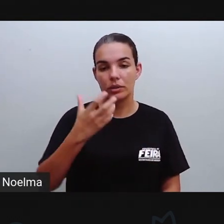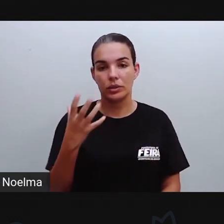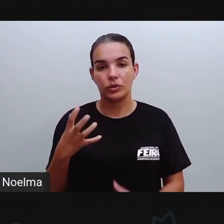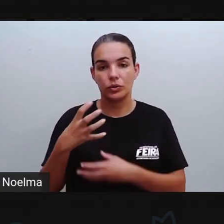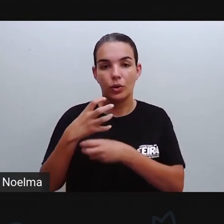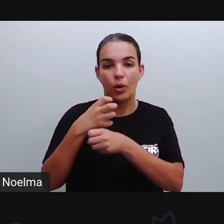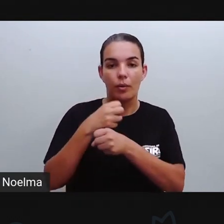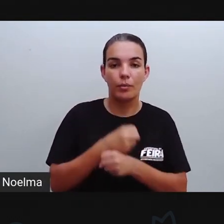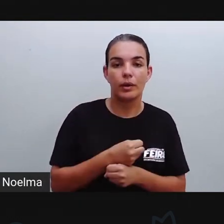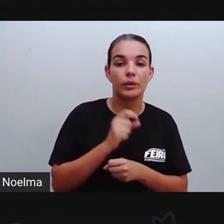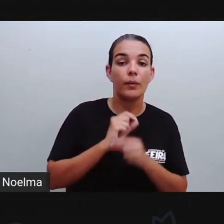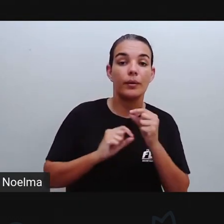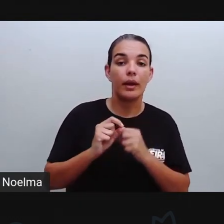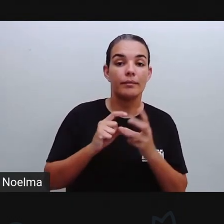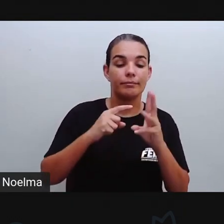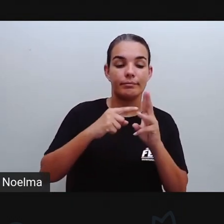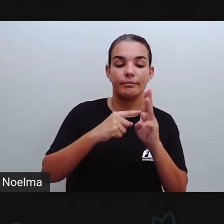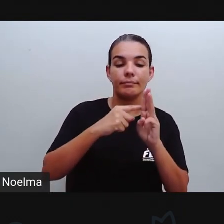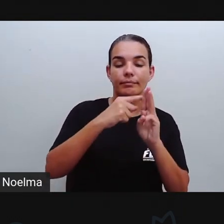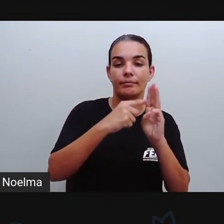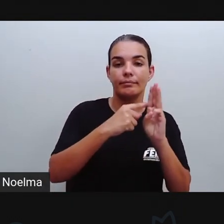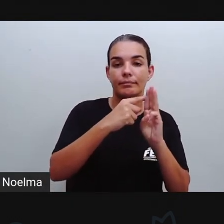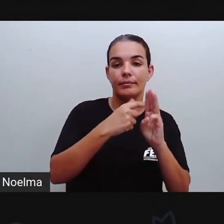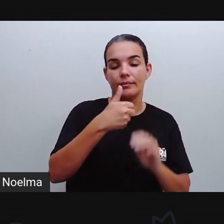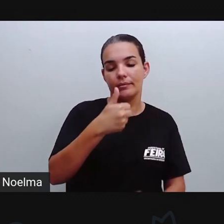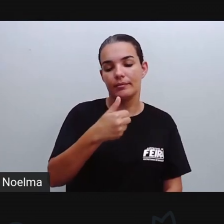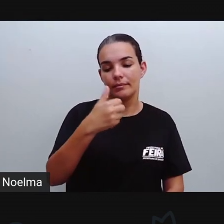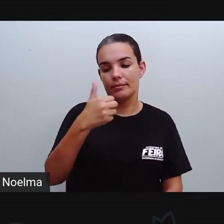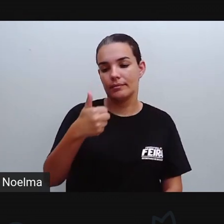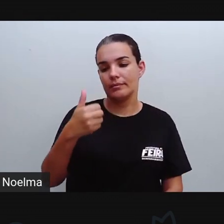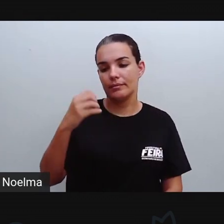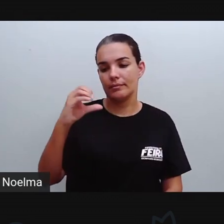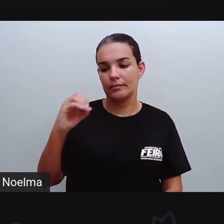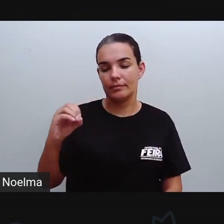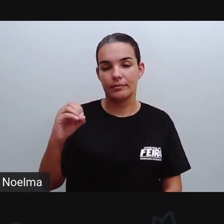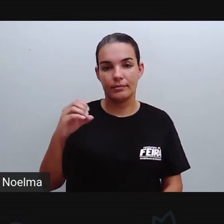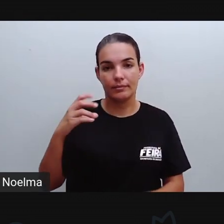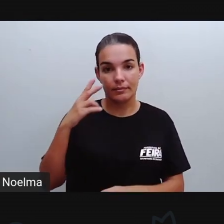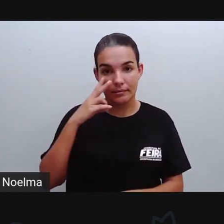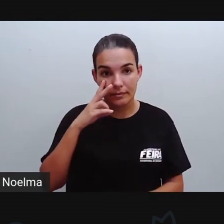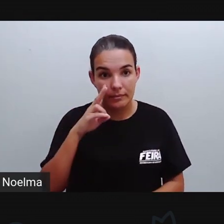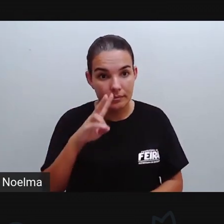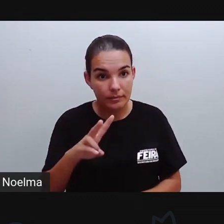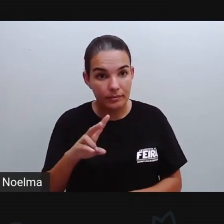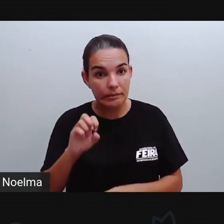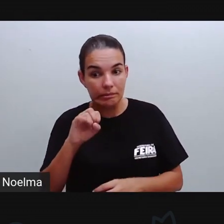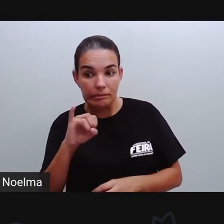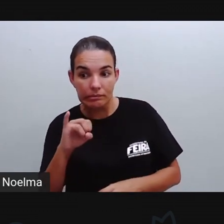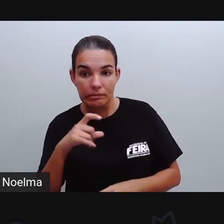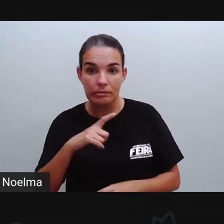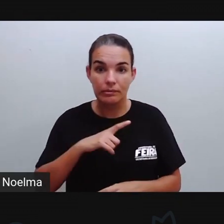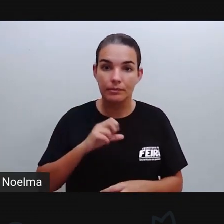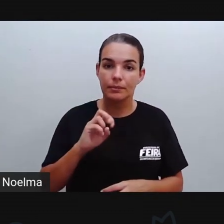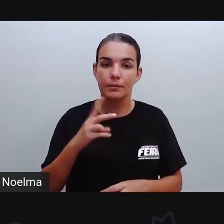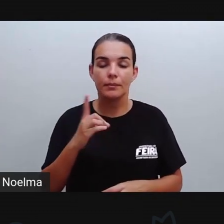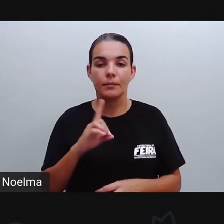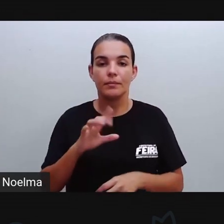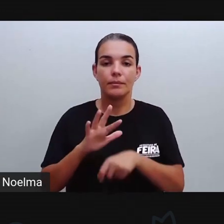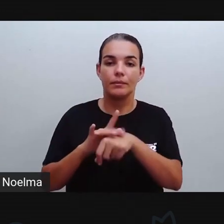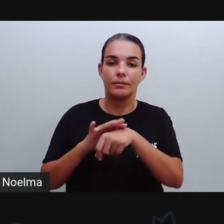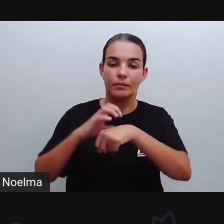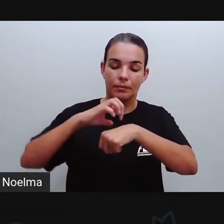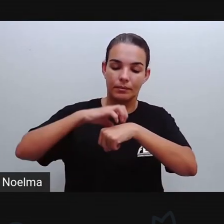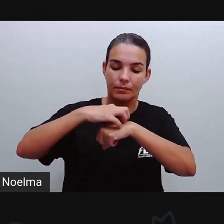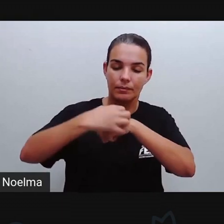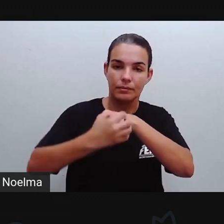E a gente vai formar aqui o número 110. Então, nós tivemos 110 casos suspeitos aí de chikungunya,